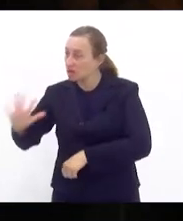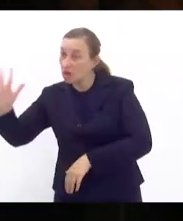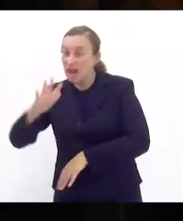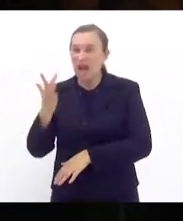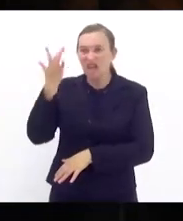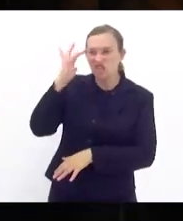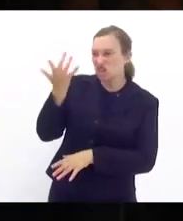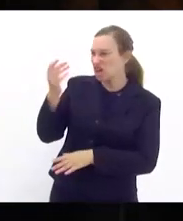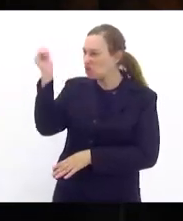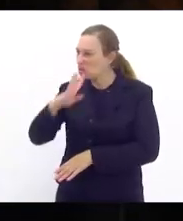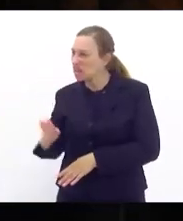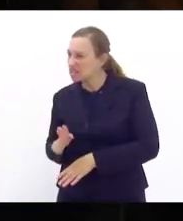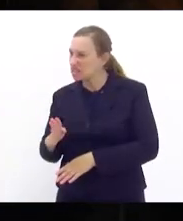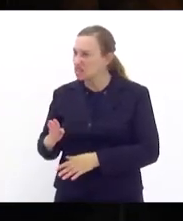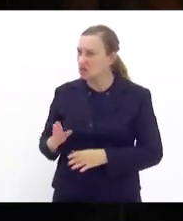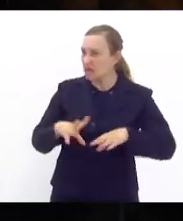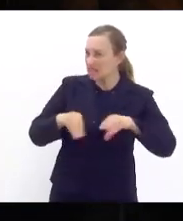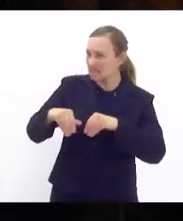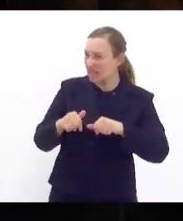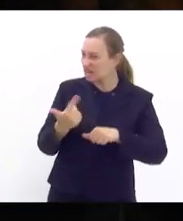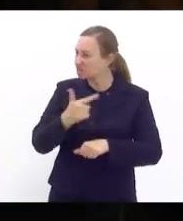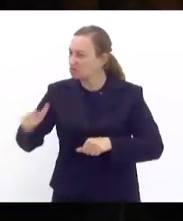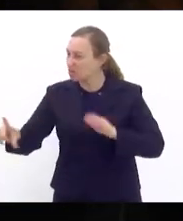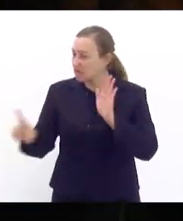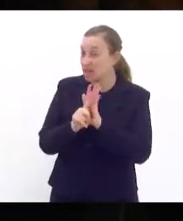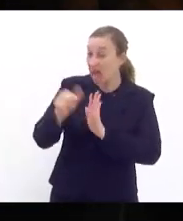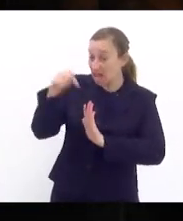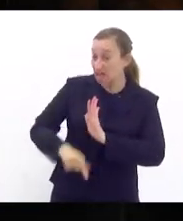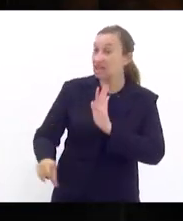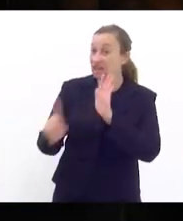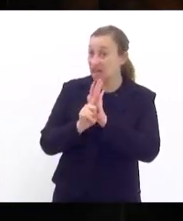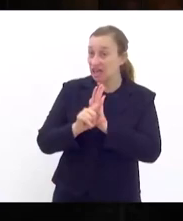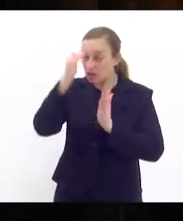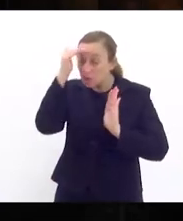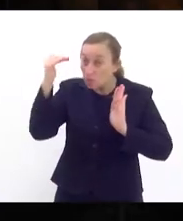achar que o Brasil é terra de sem lei aqui tem que ter lei